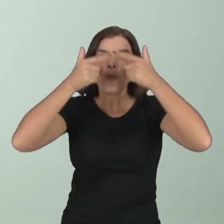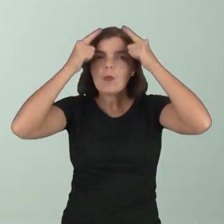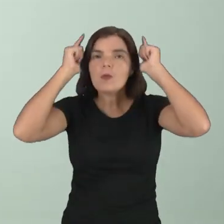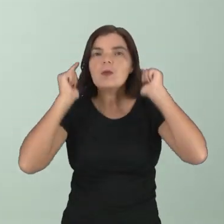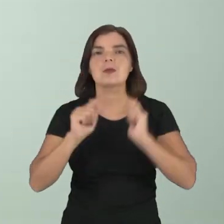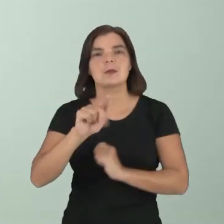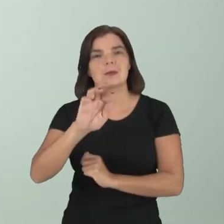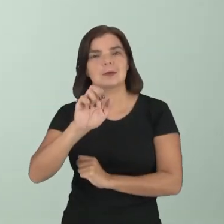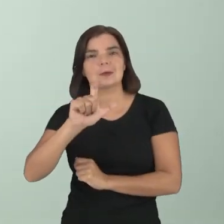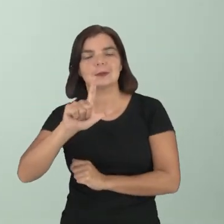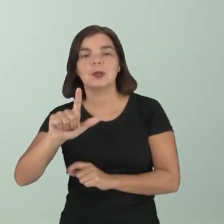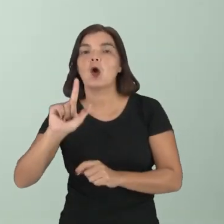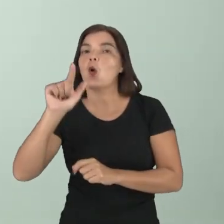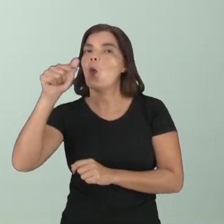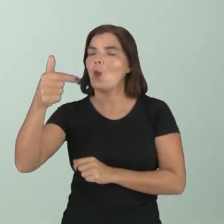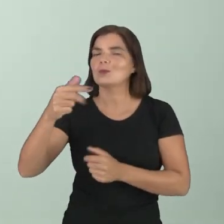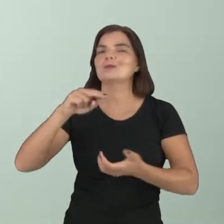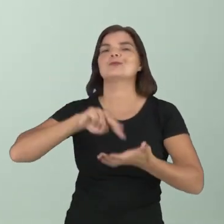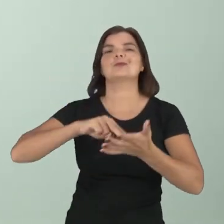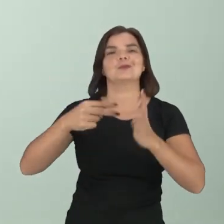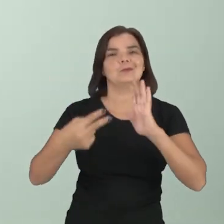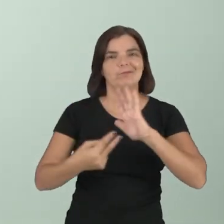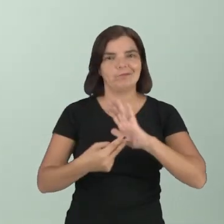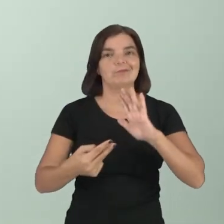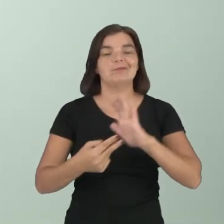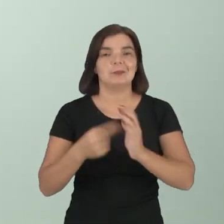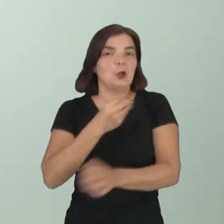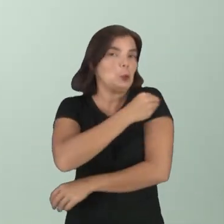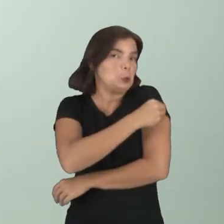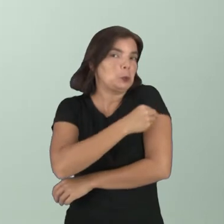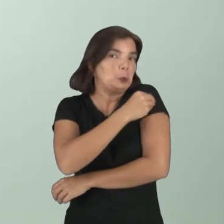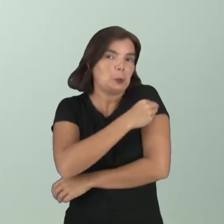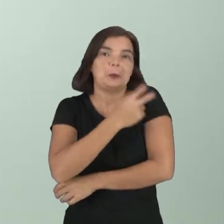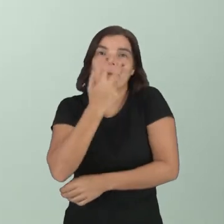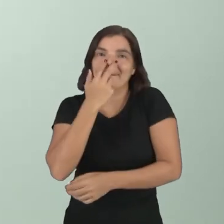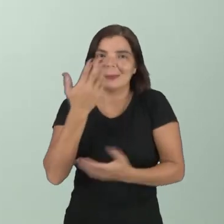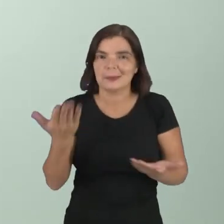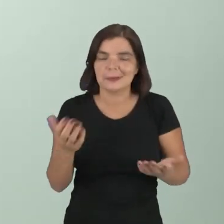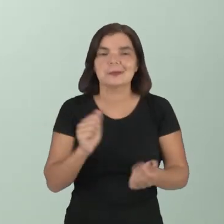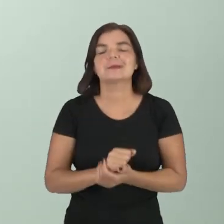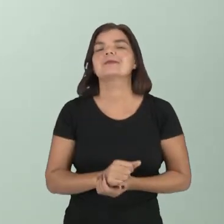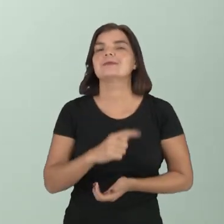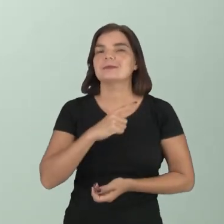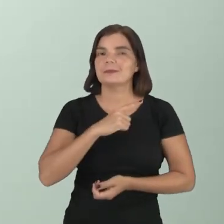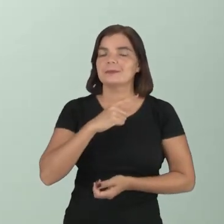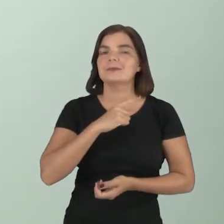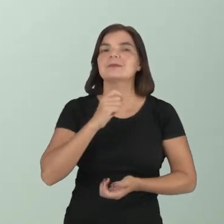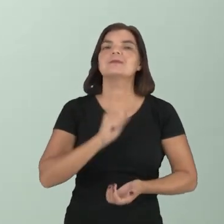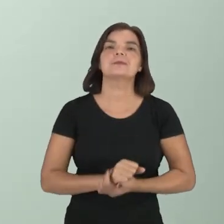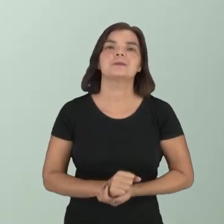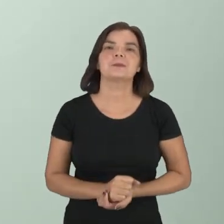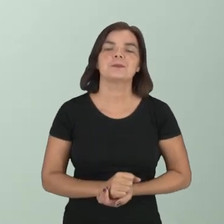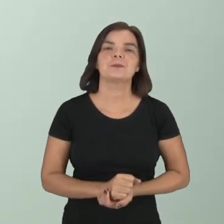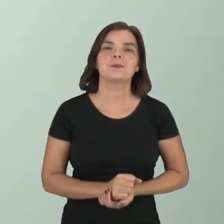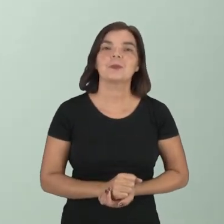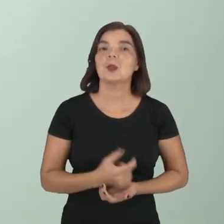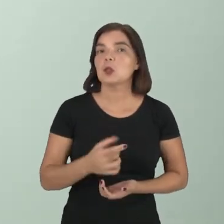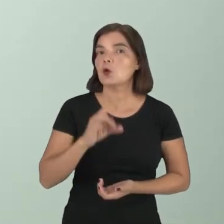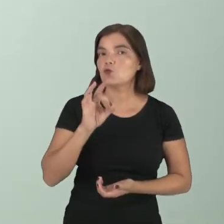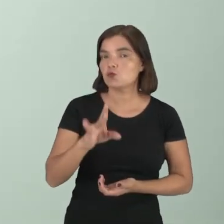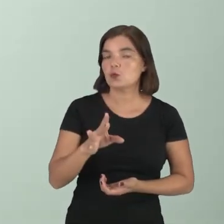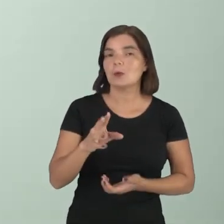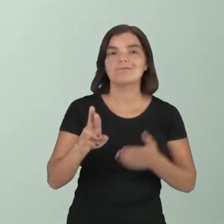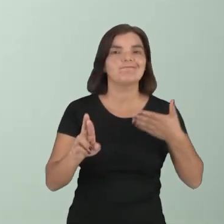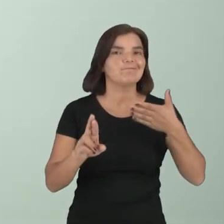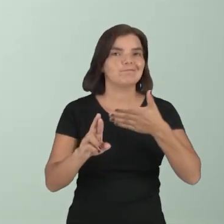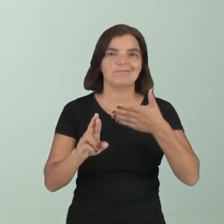cabelo. Você vai entender somente o outro sentido de álcool gel e um homem que tem o álcool em gel no cabelo e